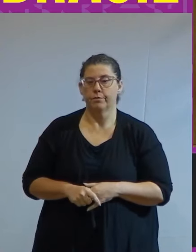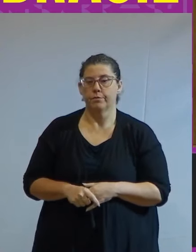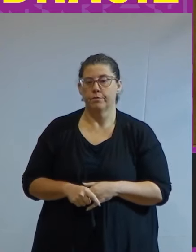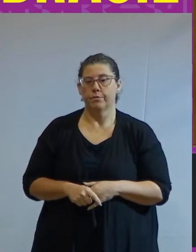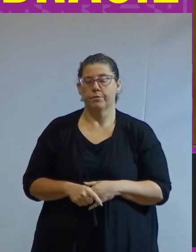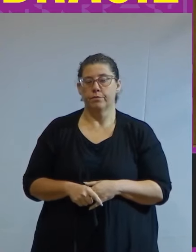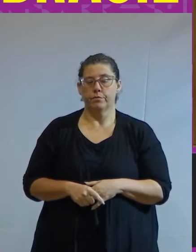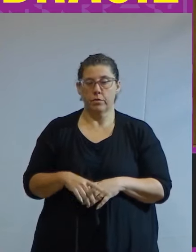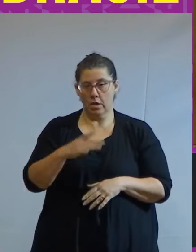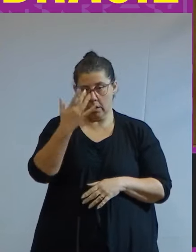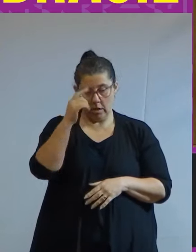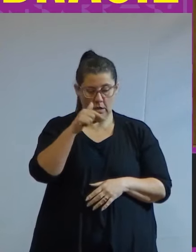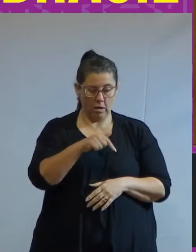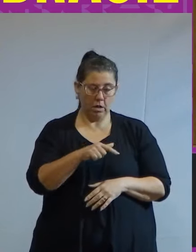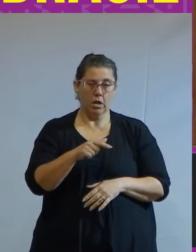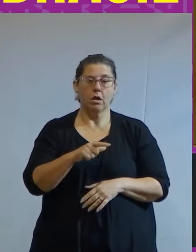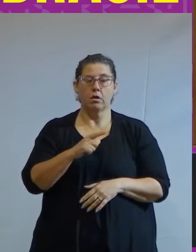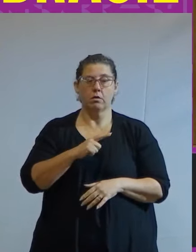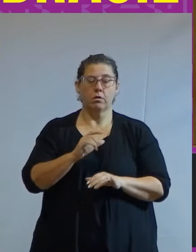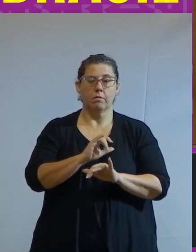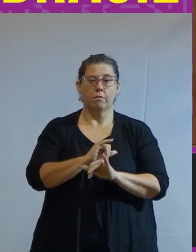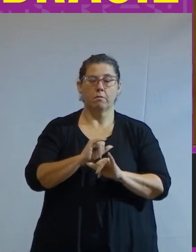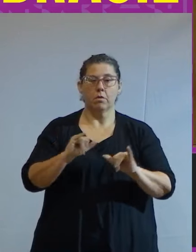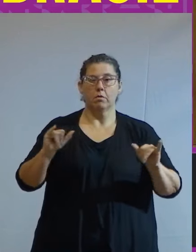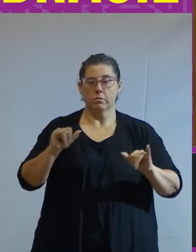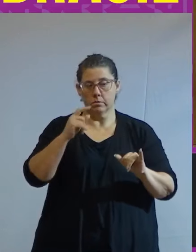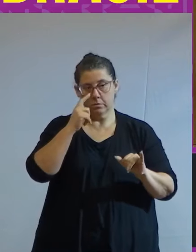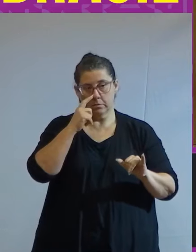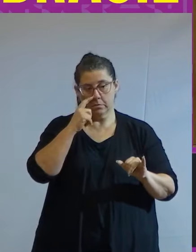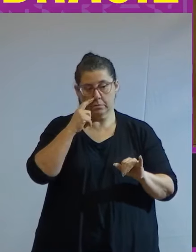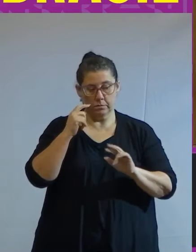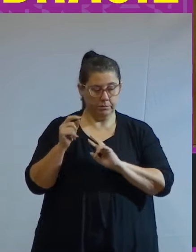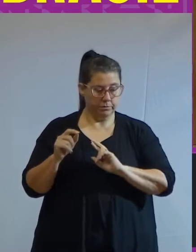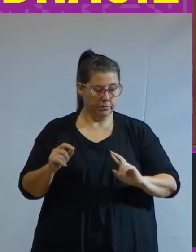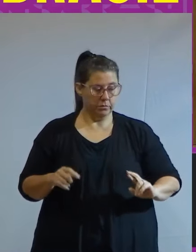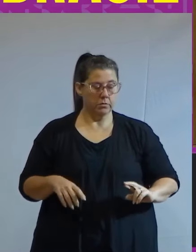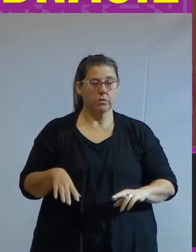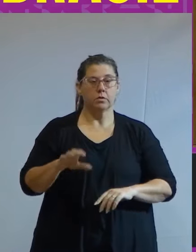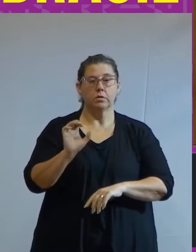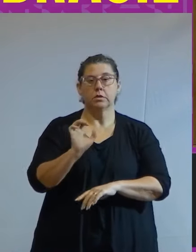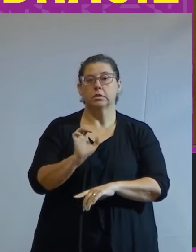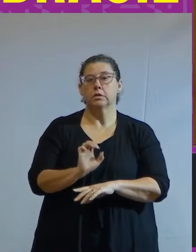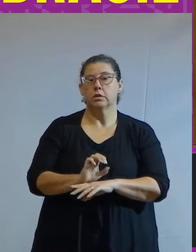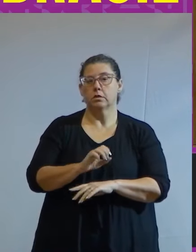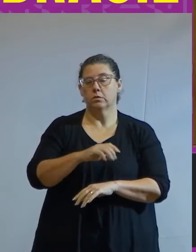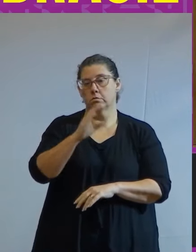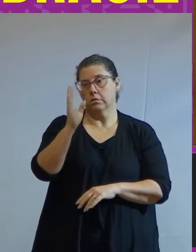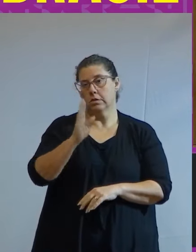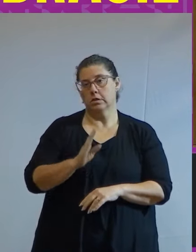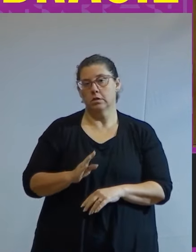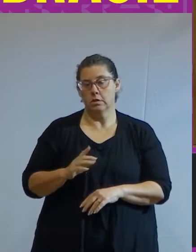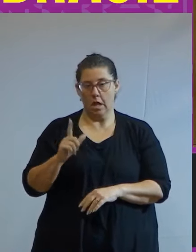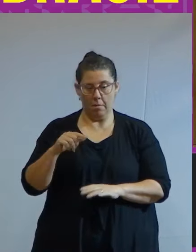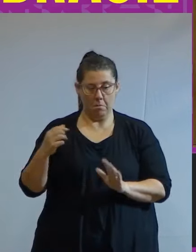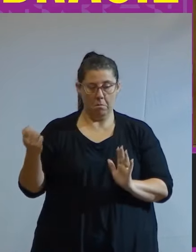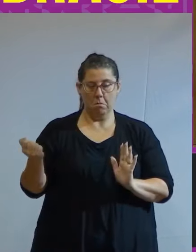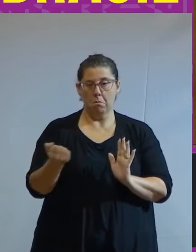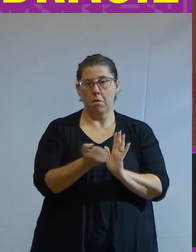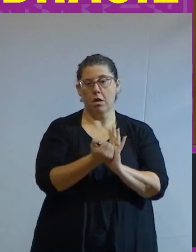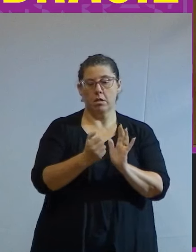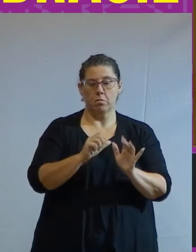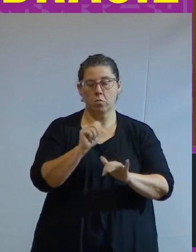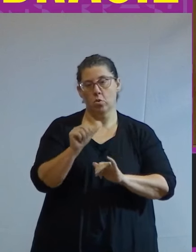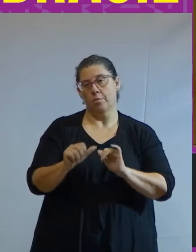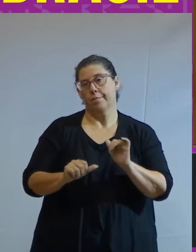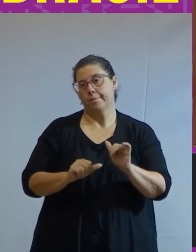Para ele por ocasião da proclamação da república o Estado brasileiro característicamente patrimonial mudou